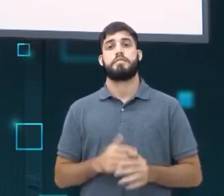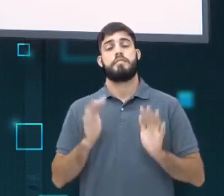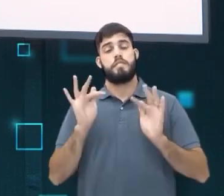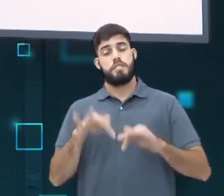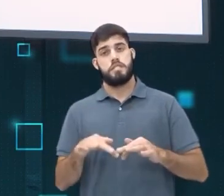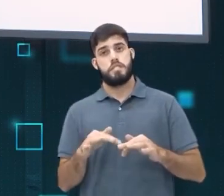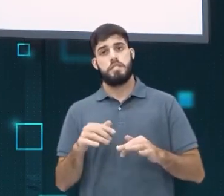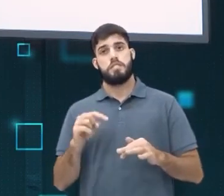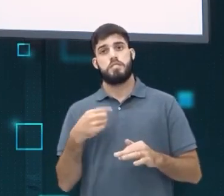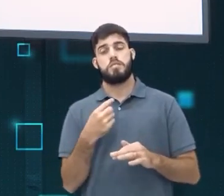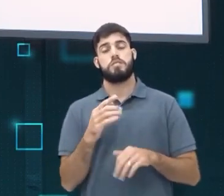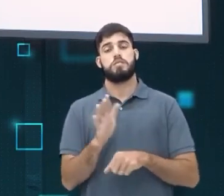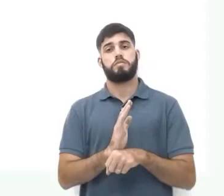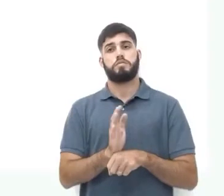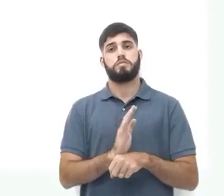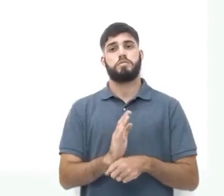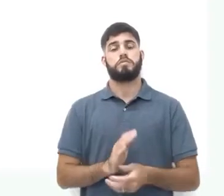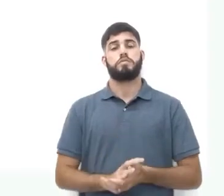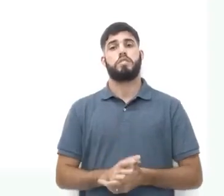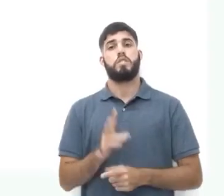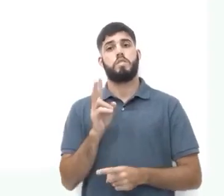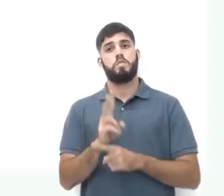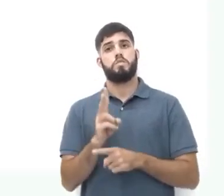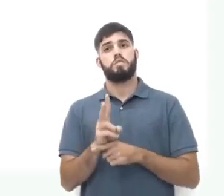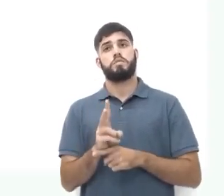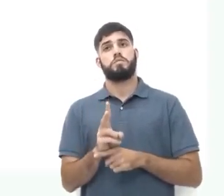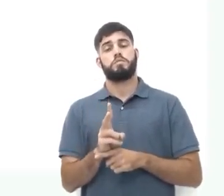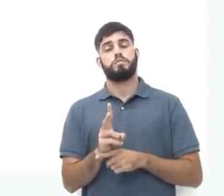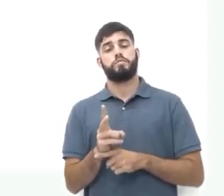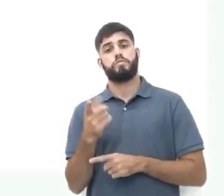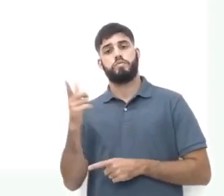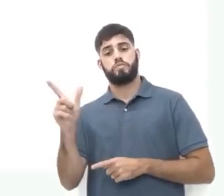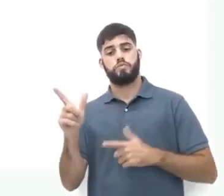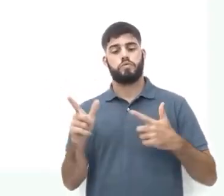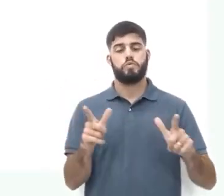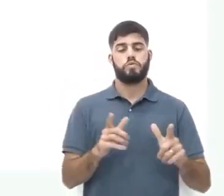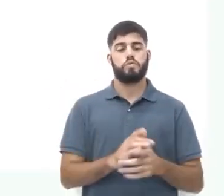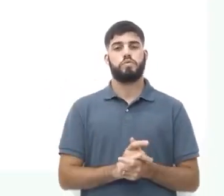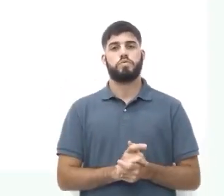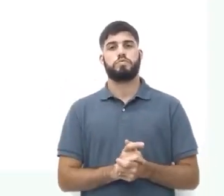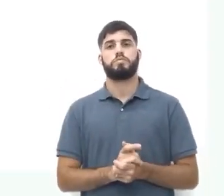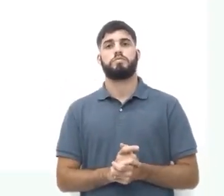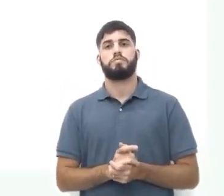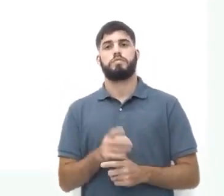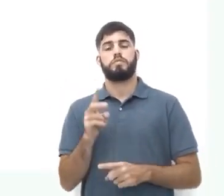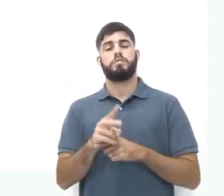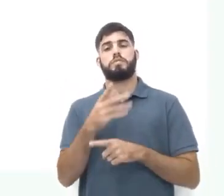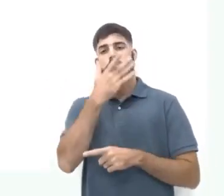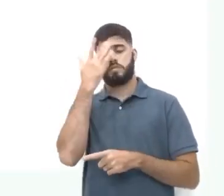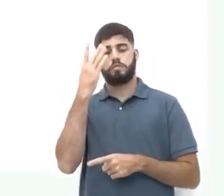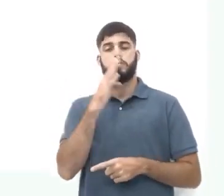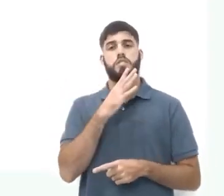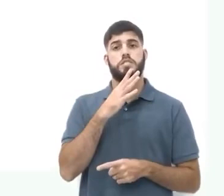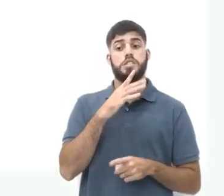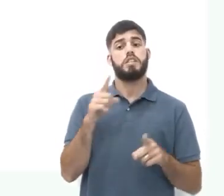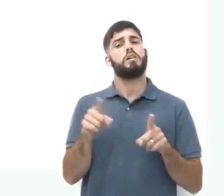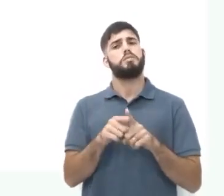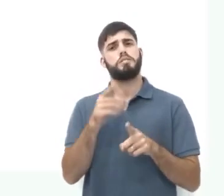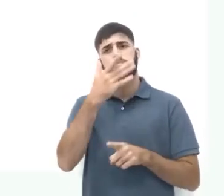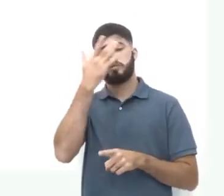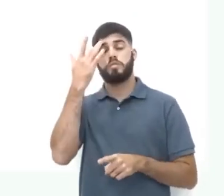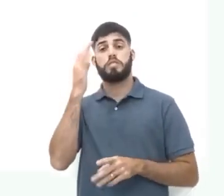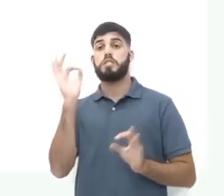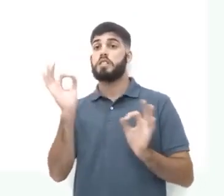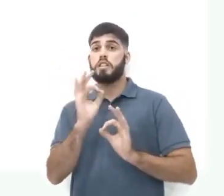E finalizando aqui o nosso vídeo, cuidem uns dos outros. Cuidem das pessoas que vocês conhecem e também das que vocês não